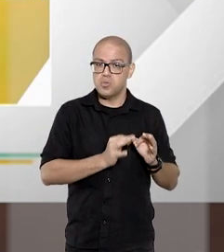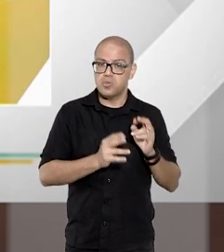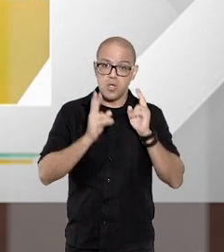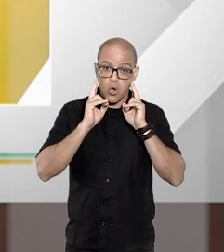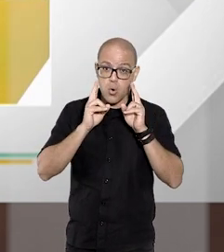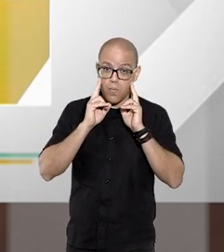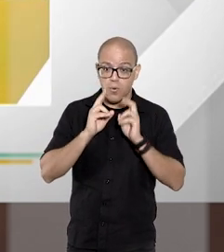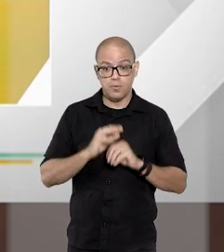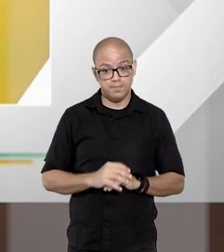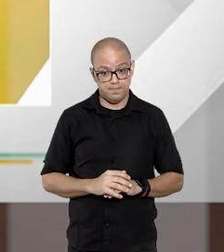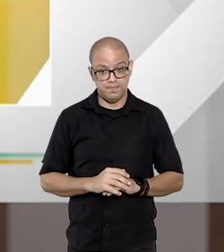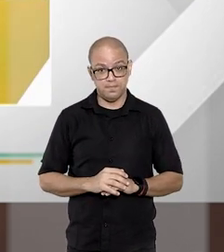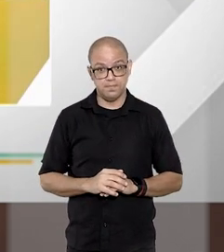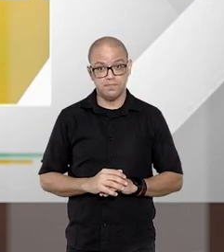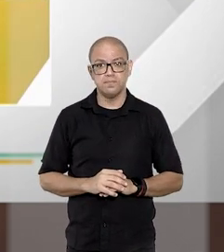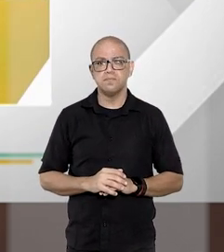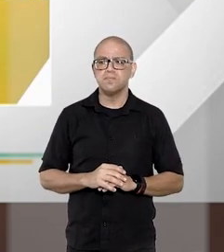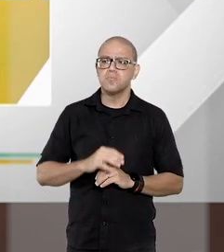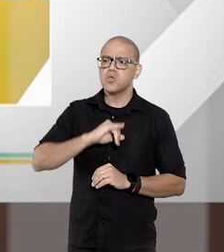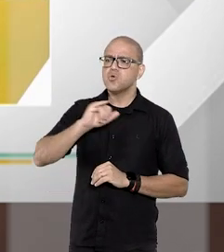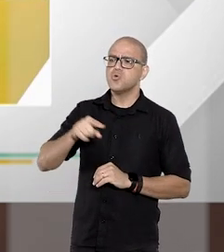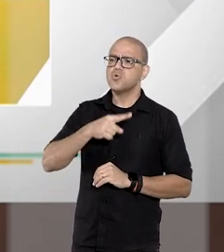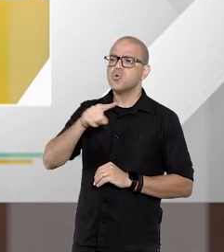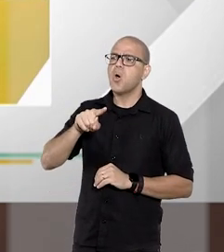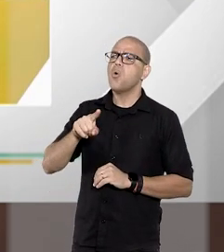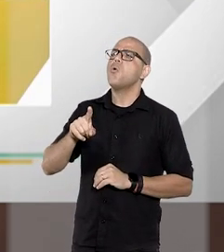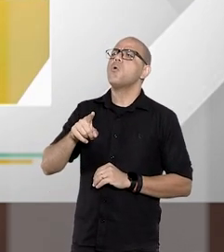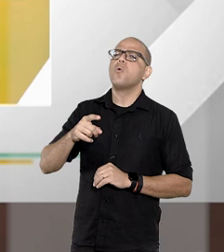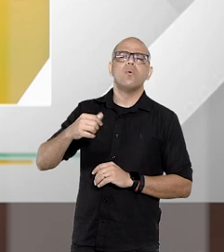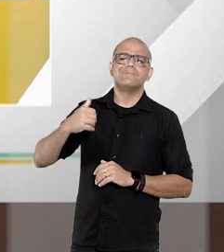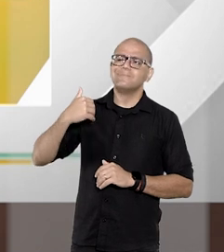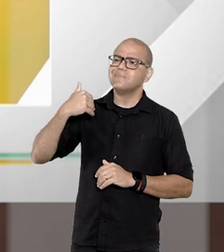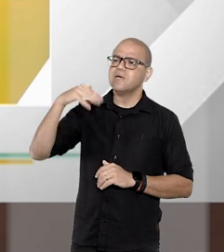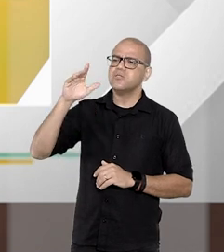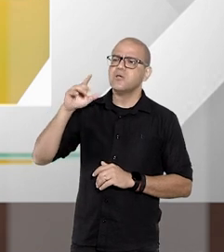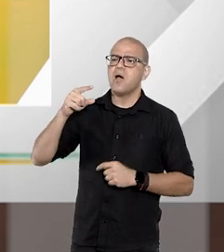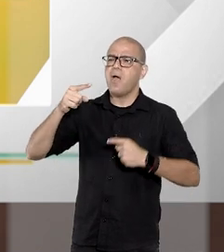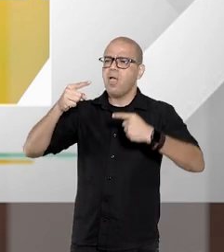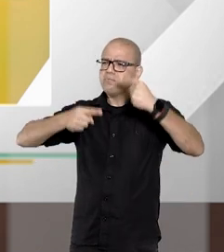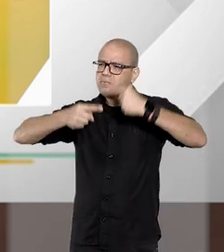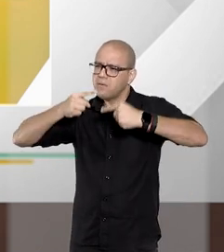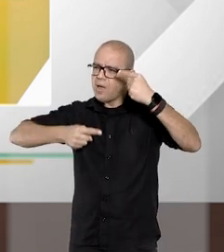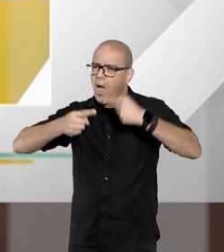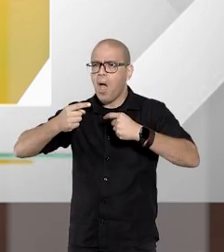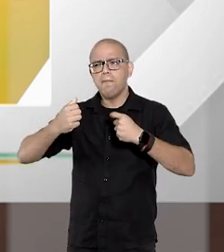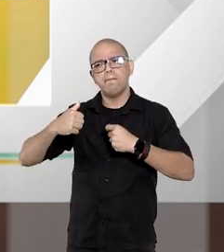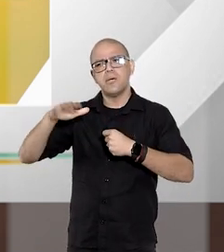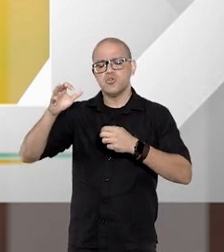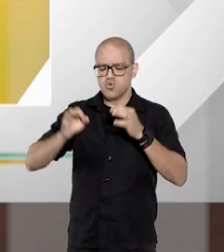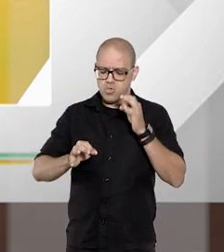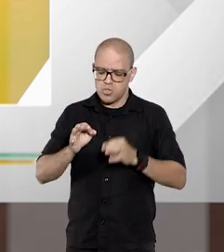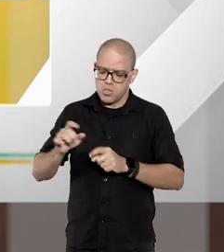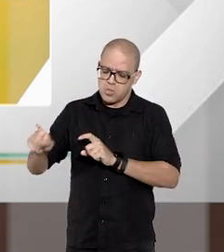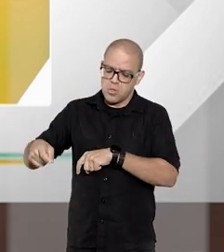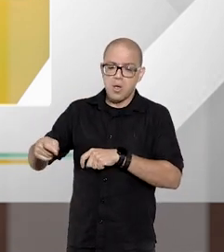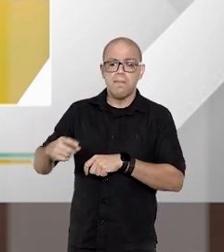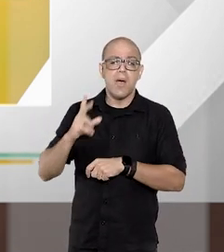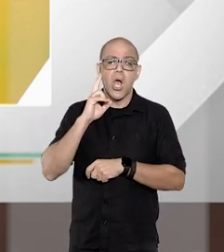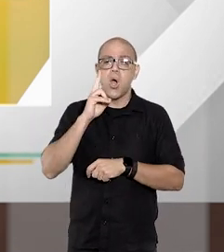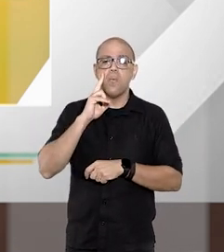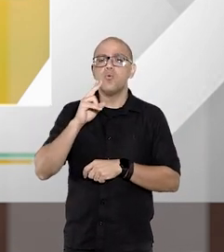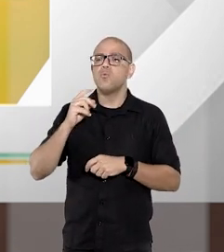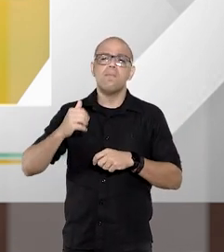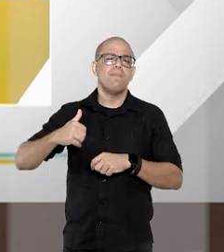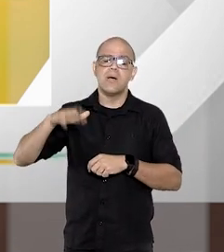doutor João Luiz e quais são os conflitos mais comuns apreciados pelos Juizados Especiais da Fazenda